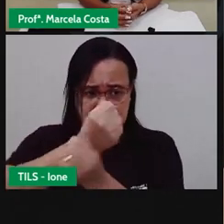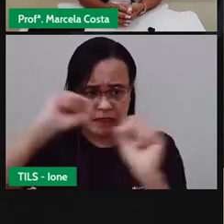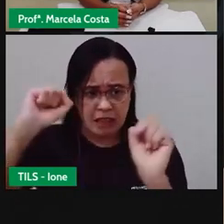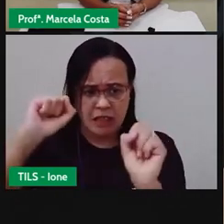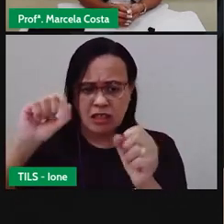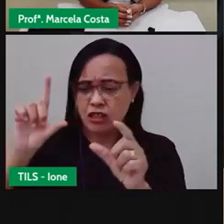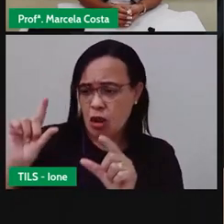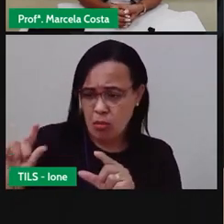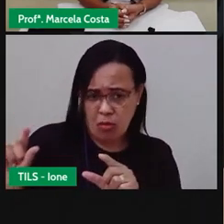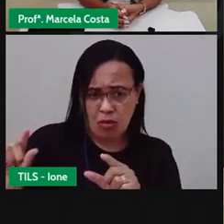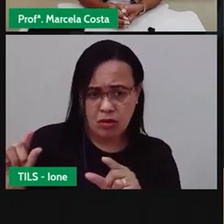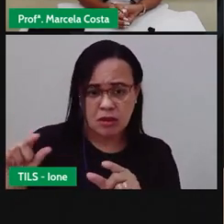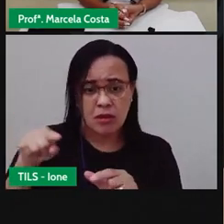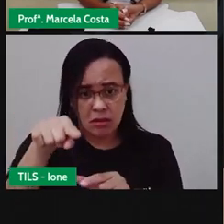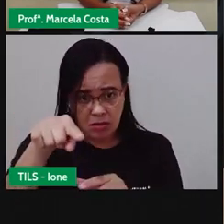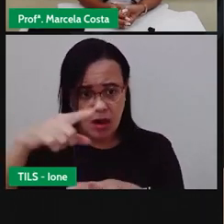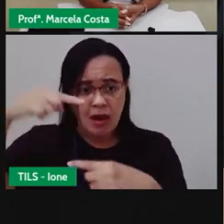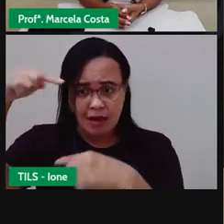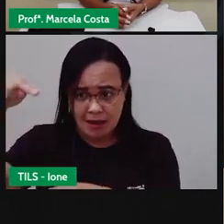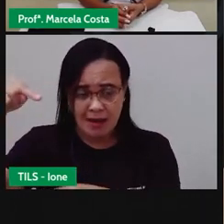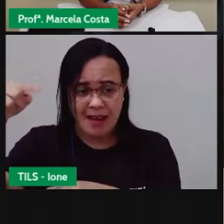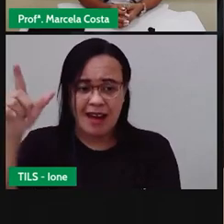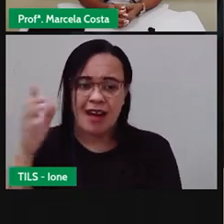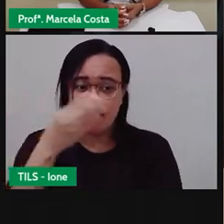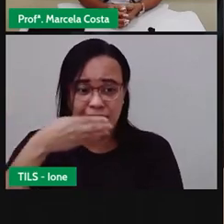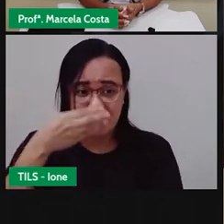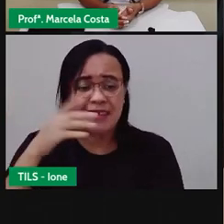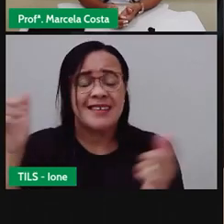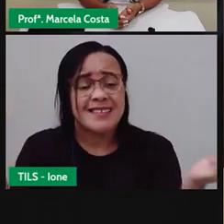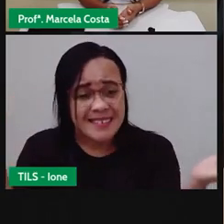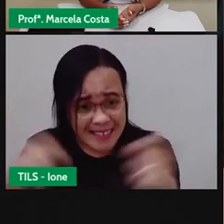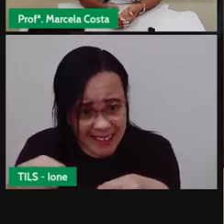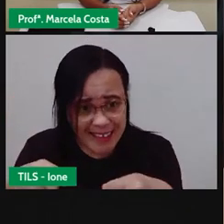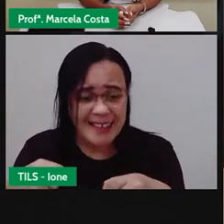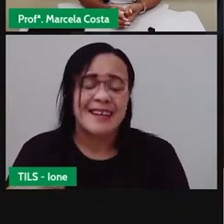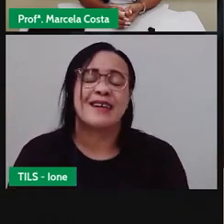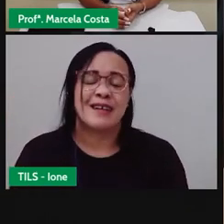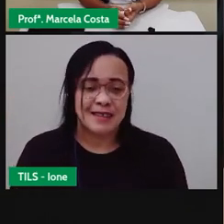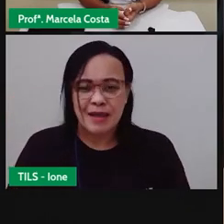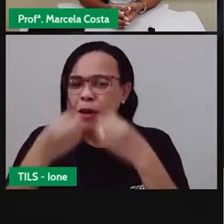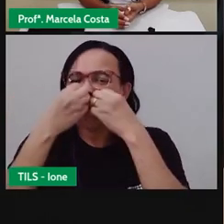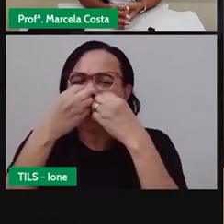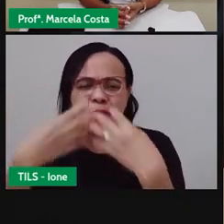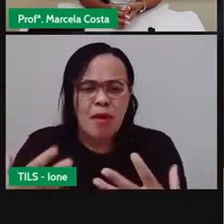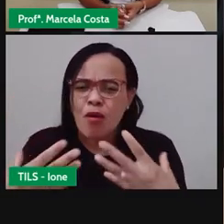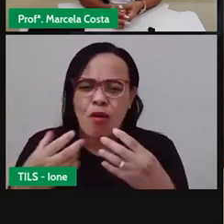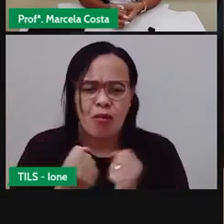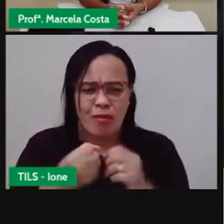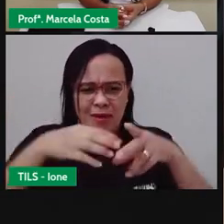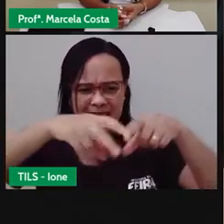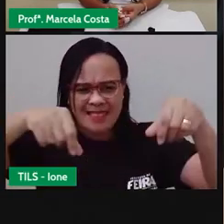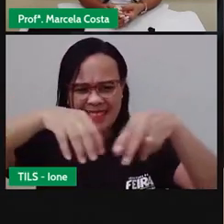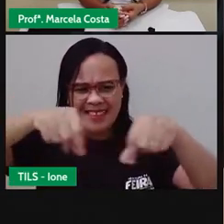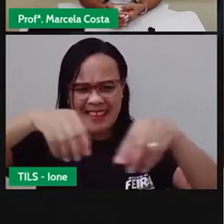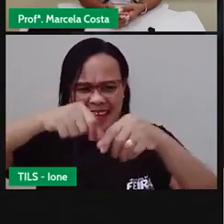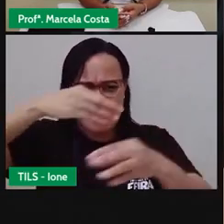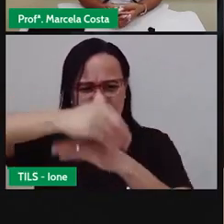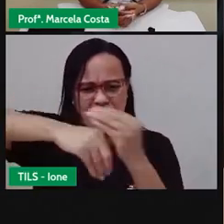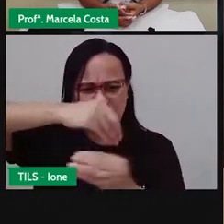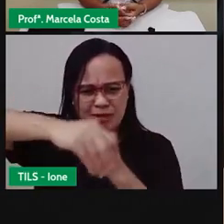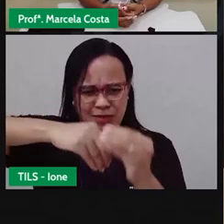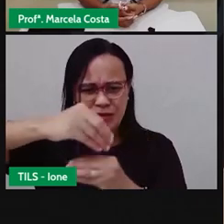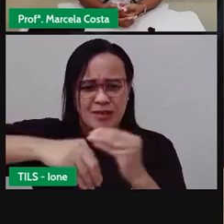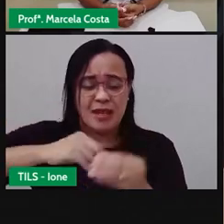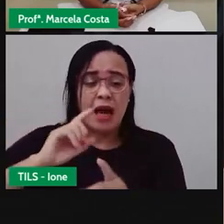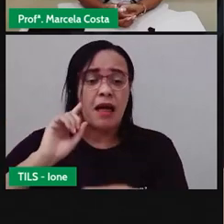de humus e ter também chorume que são adubos maravilhosos. Se você quiser fazer uma composteira grande eu também ensino a